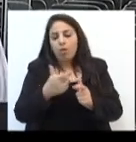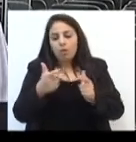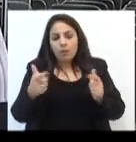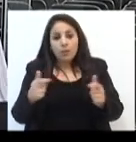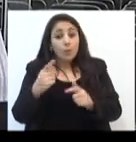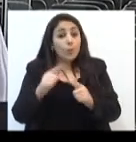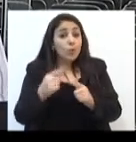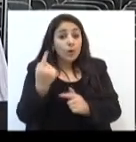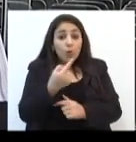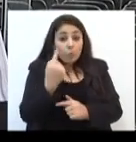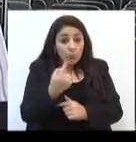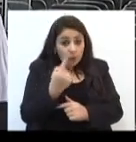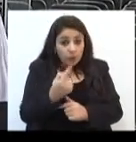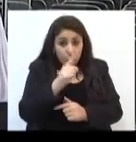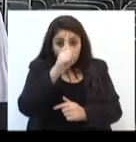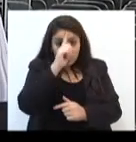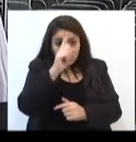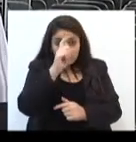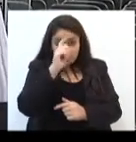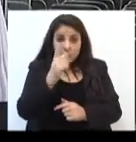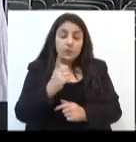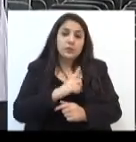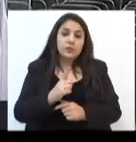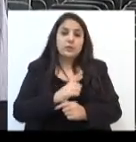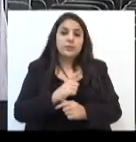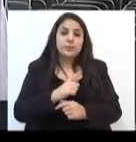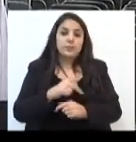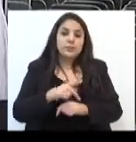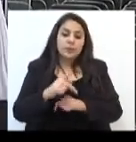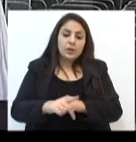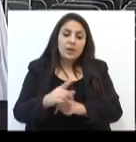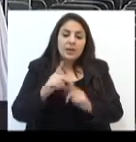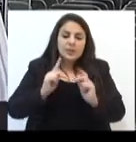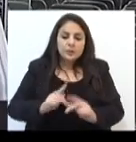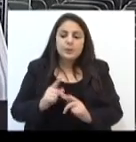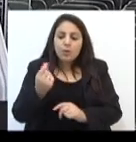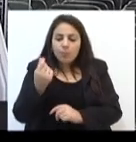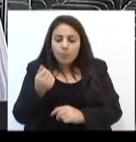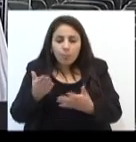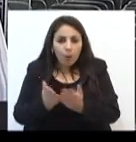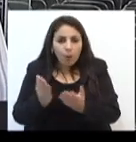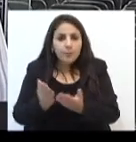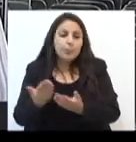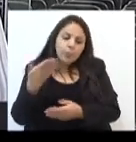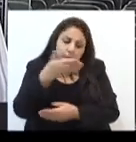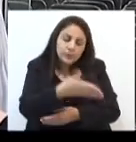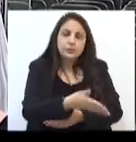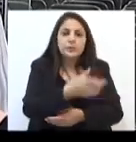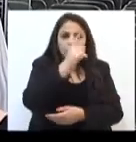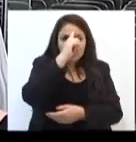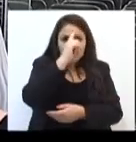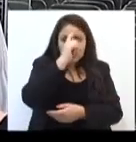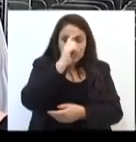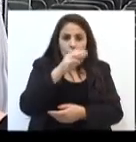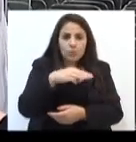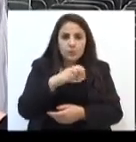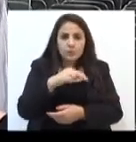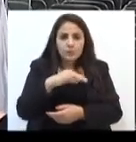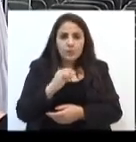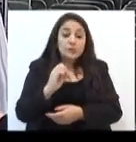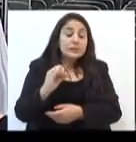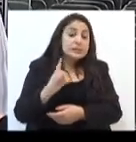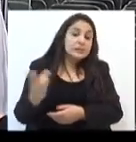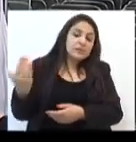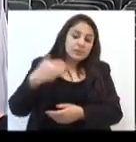o único hospital que realmente a população pospundense de baixa renda pode recorrer é o Hospital Municipal. Vindo esse aparelho